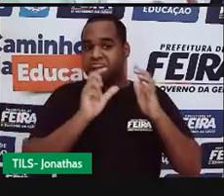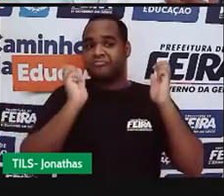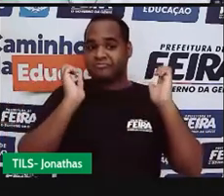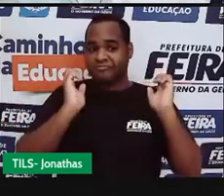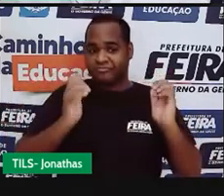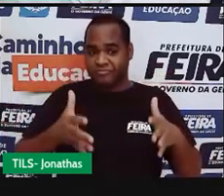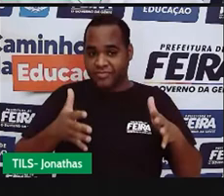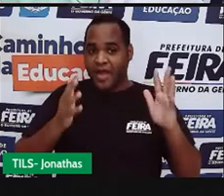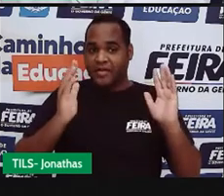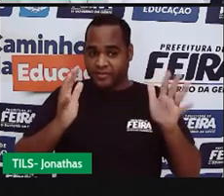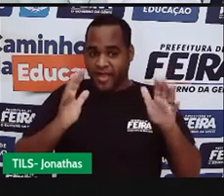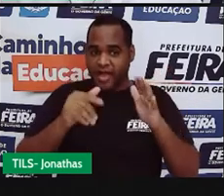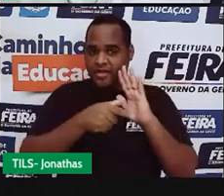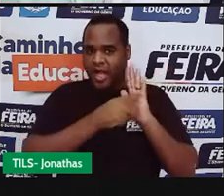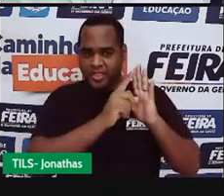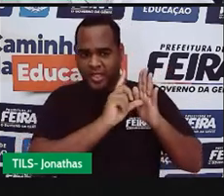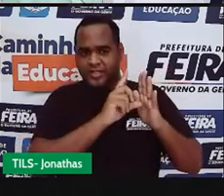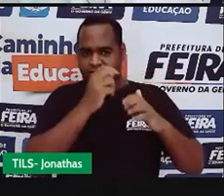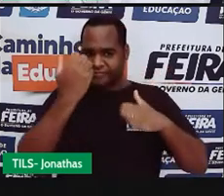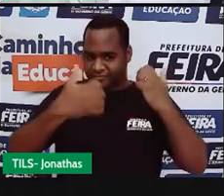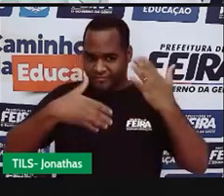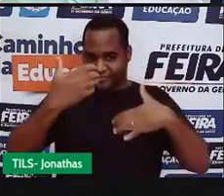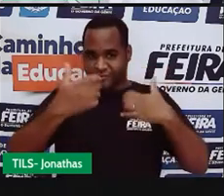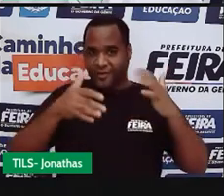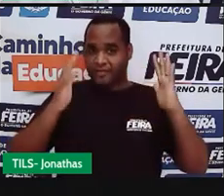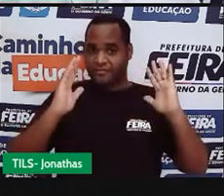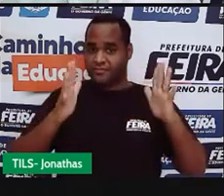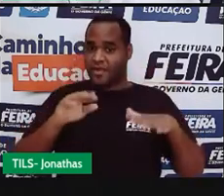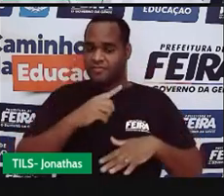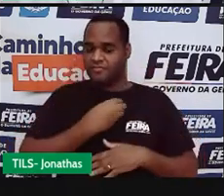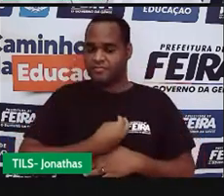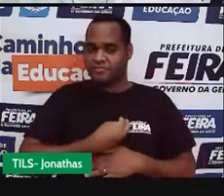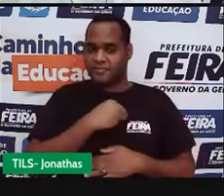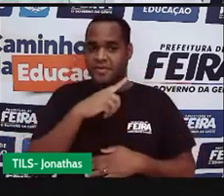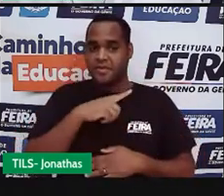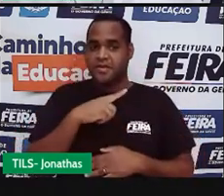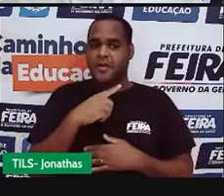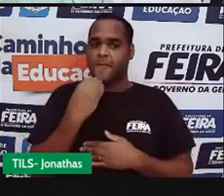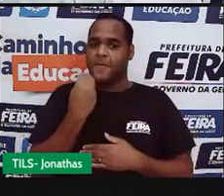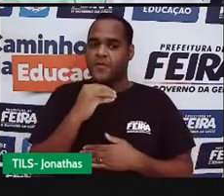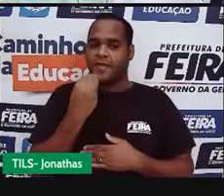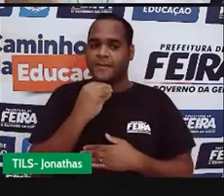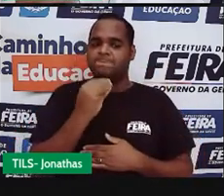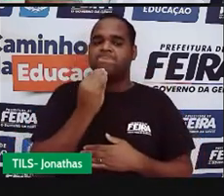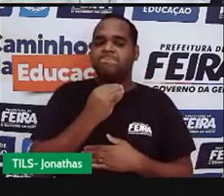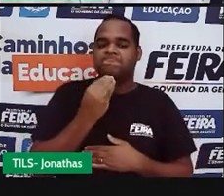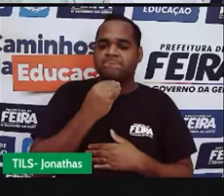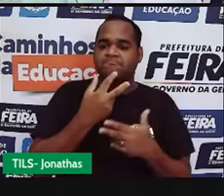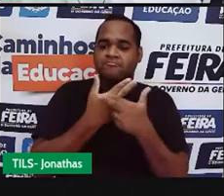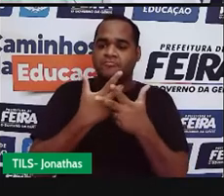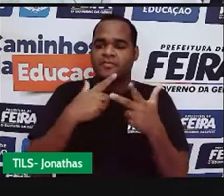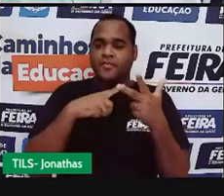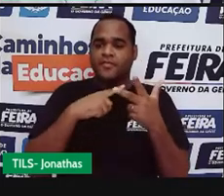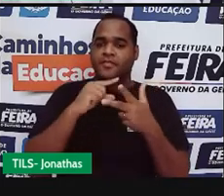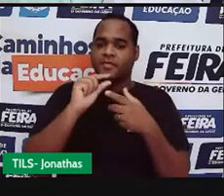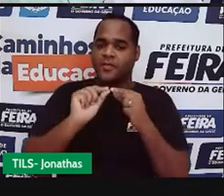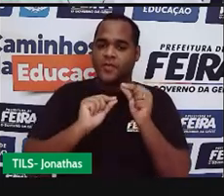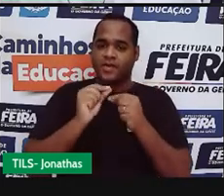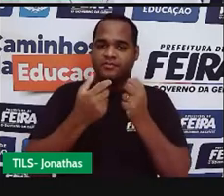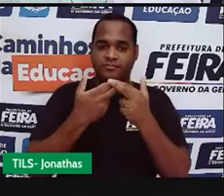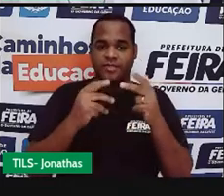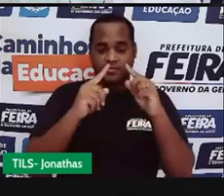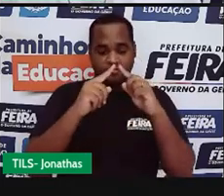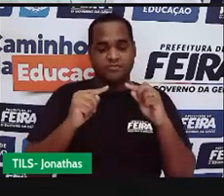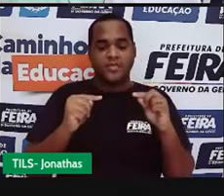aulas antes, anteriores a essa, a gente já teve a oportunidade de falar dessas coisas sobre o triângulo,